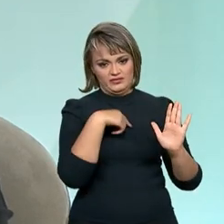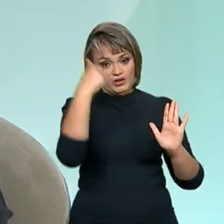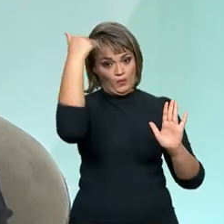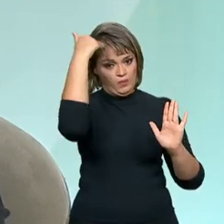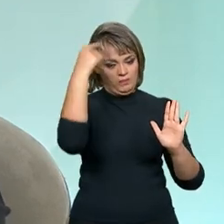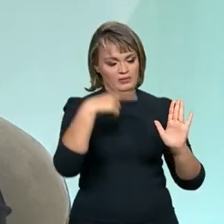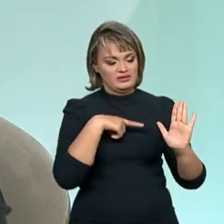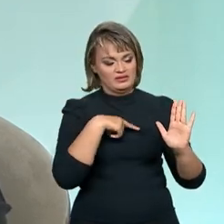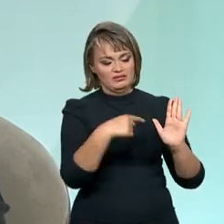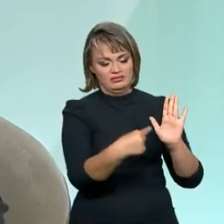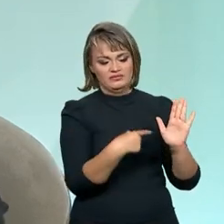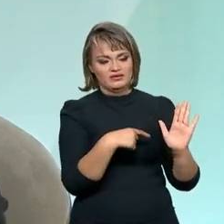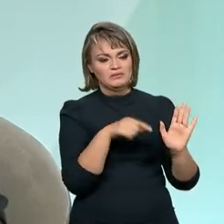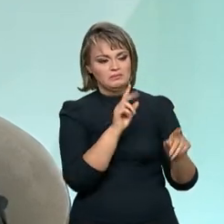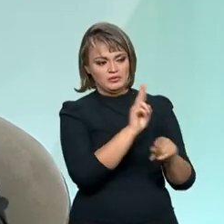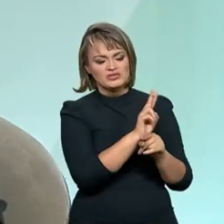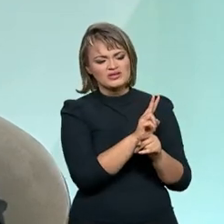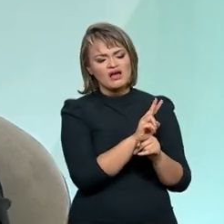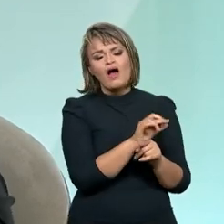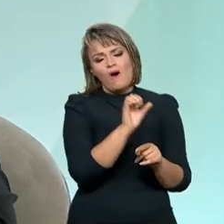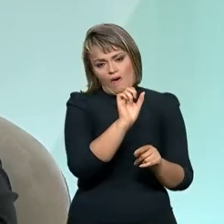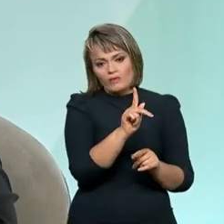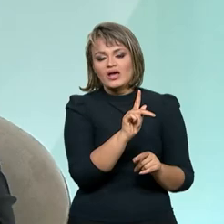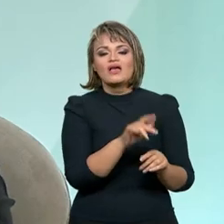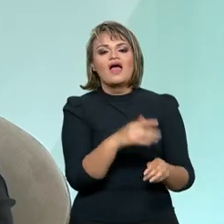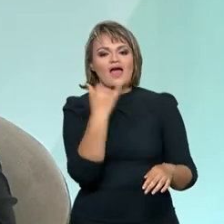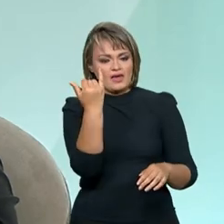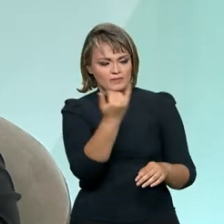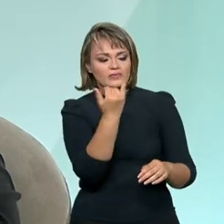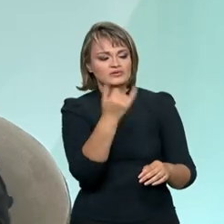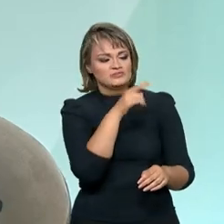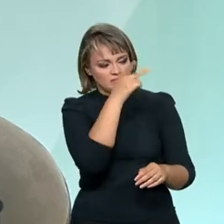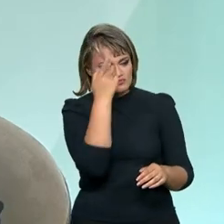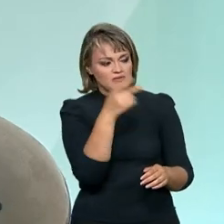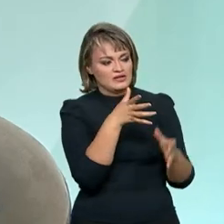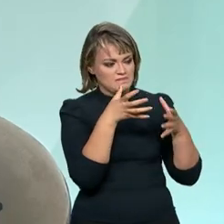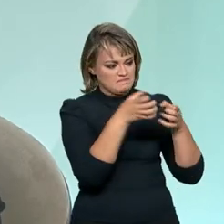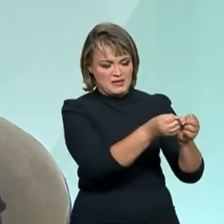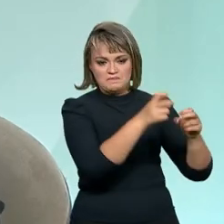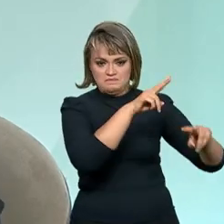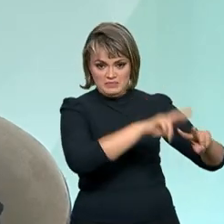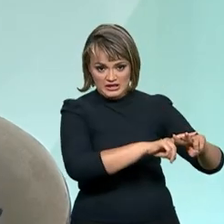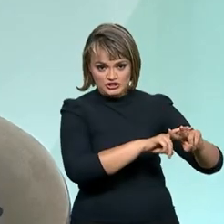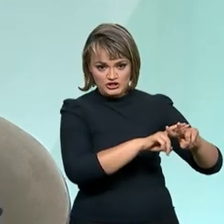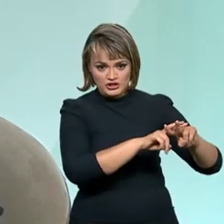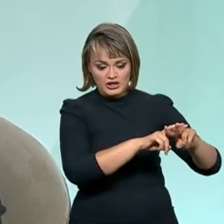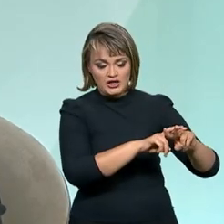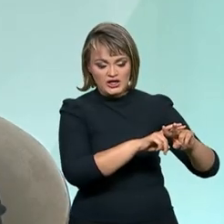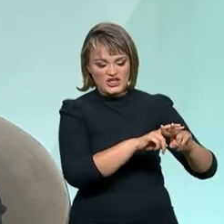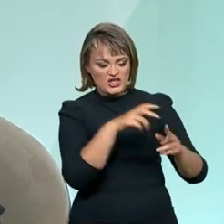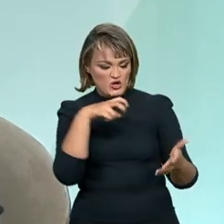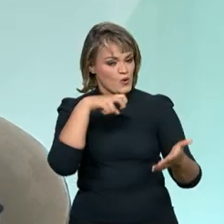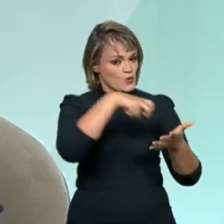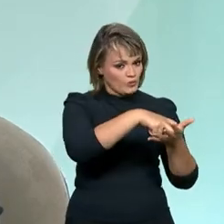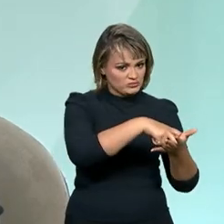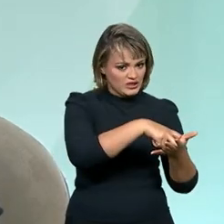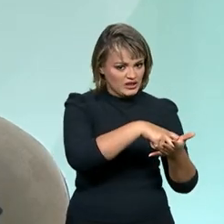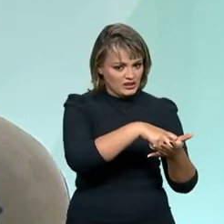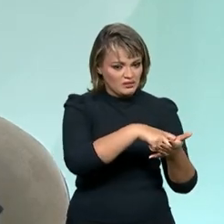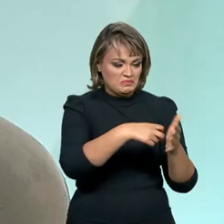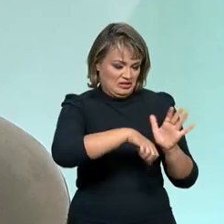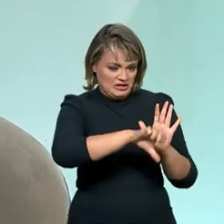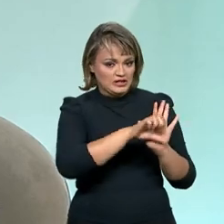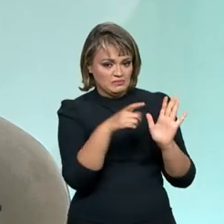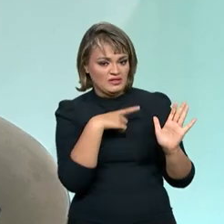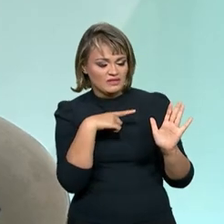isso ocorra, é importante que o agressor, ao ser preso e condenado em alguma situação de um crime,